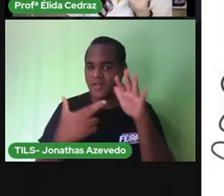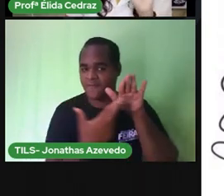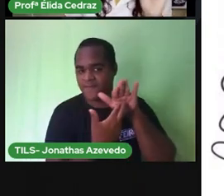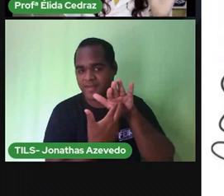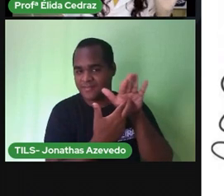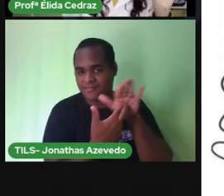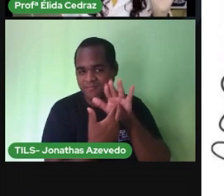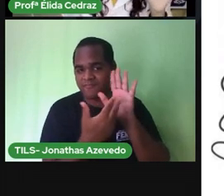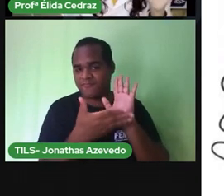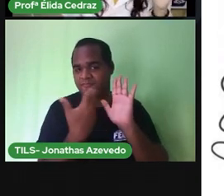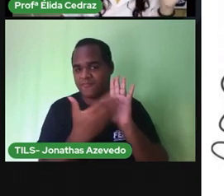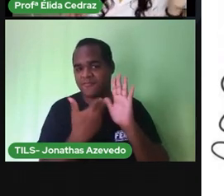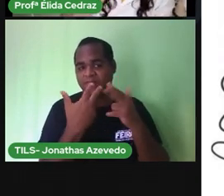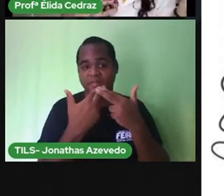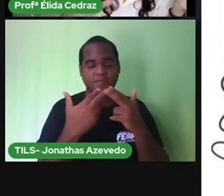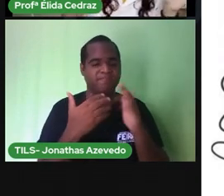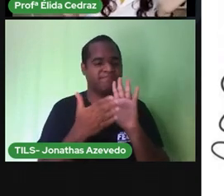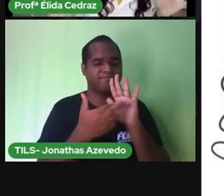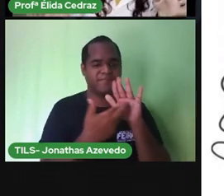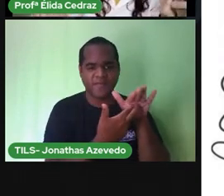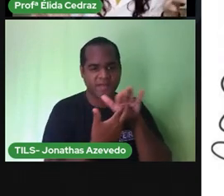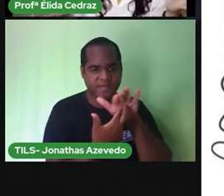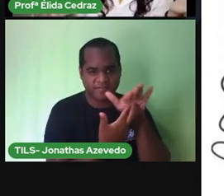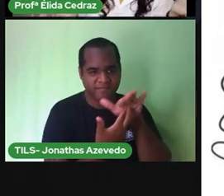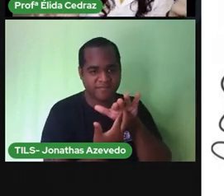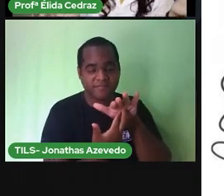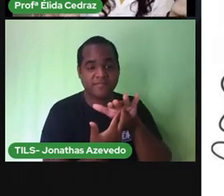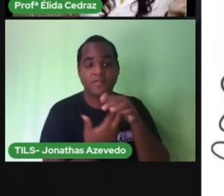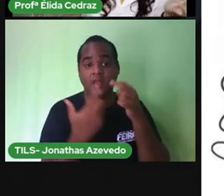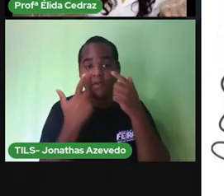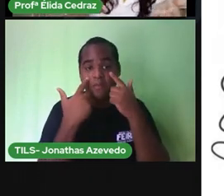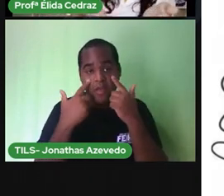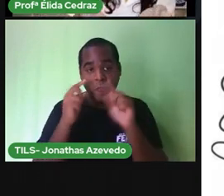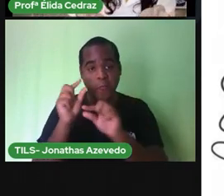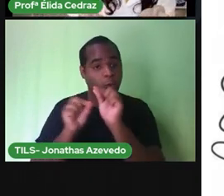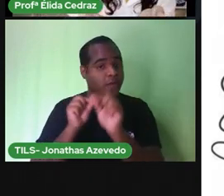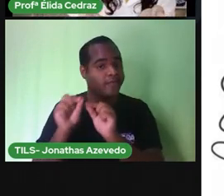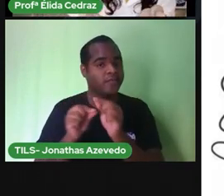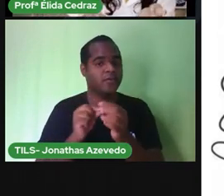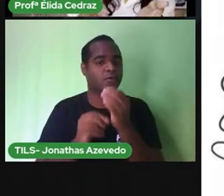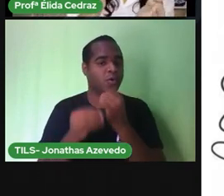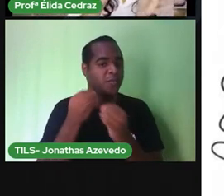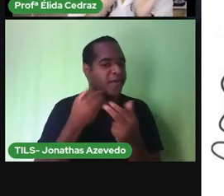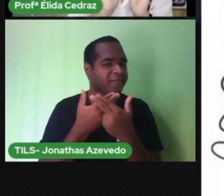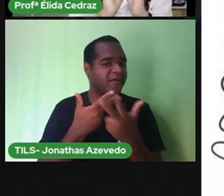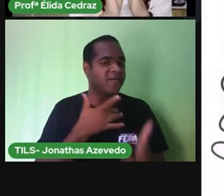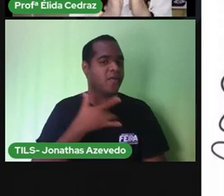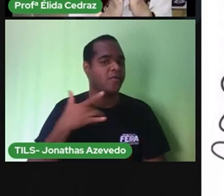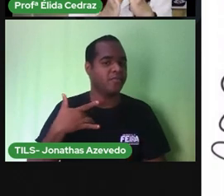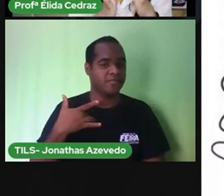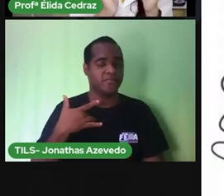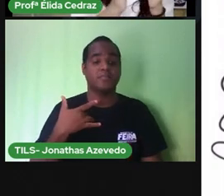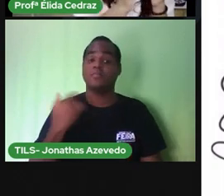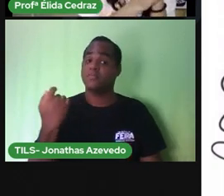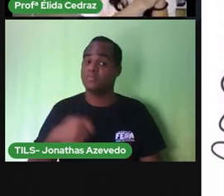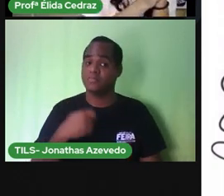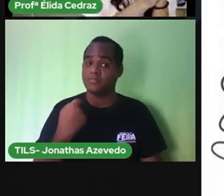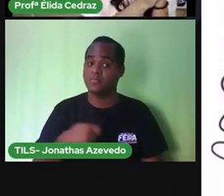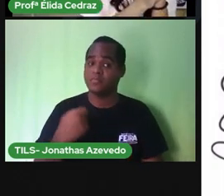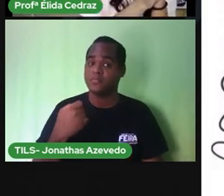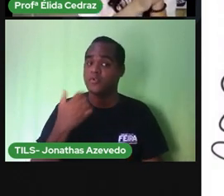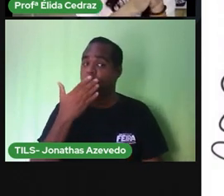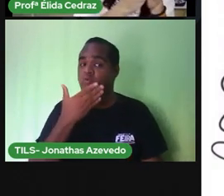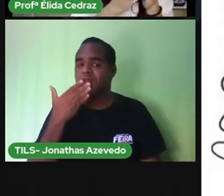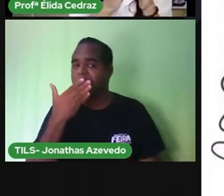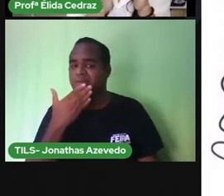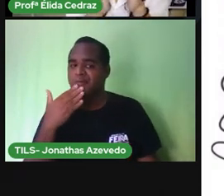e vimos que não é tão difícil nem tão caro se alimentar de um jeito mais saudável. A gente precisa consumir menos